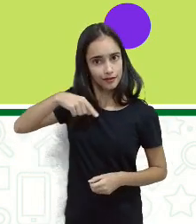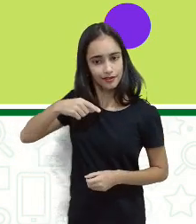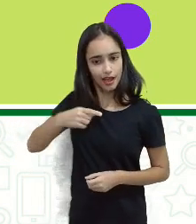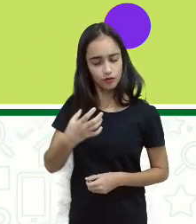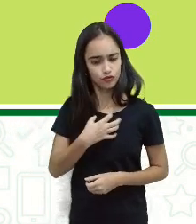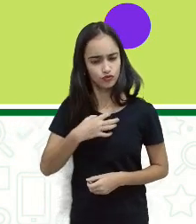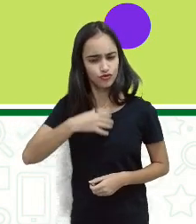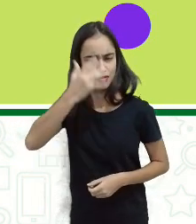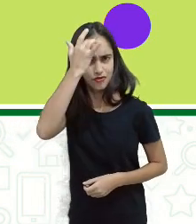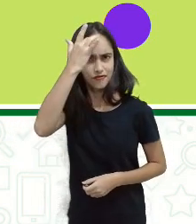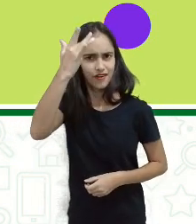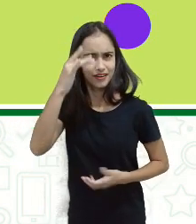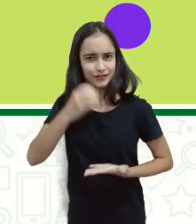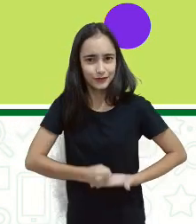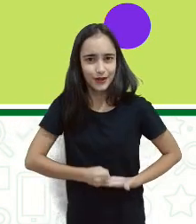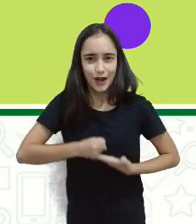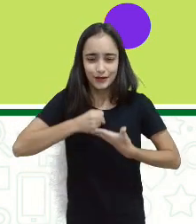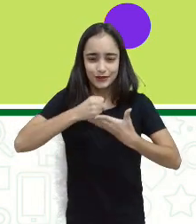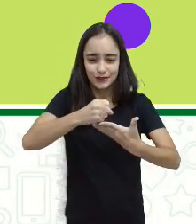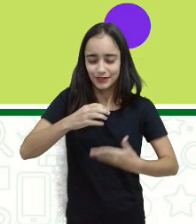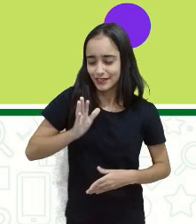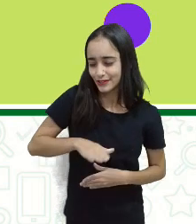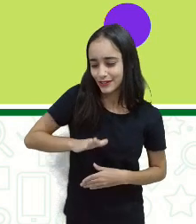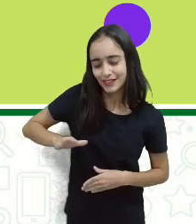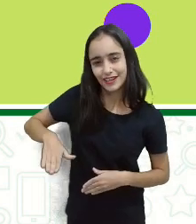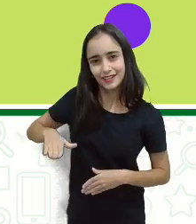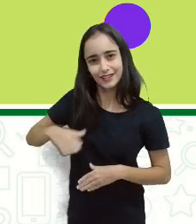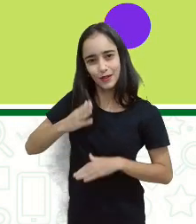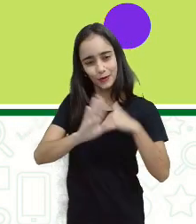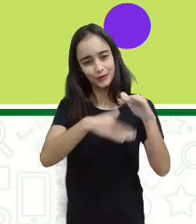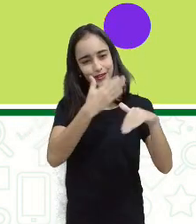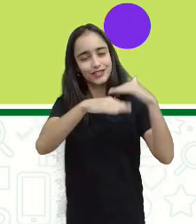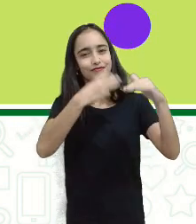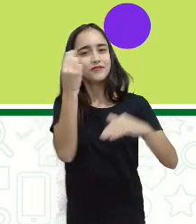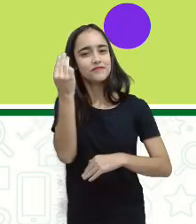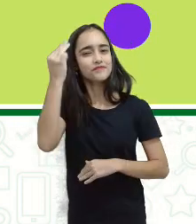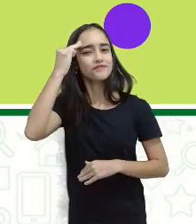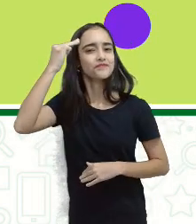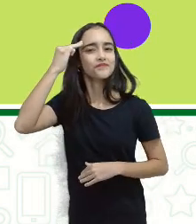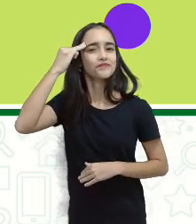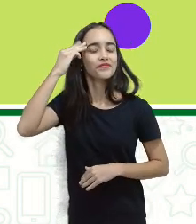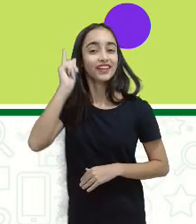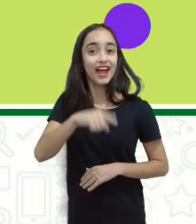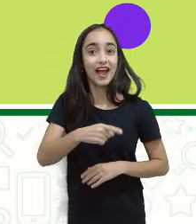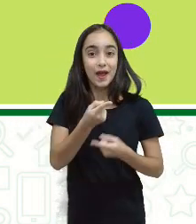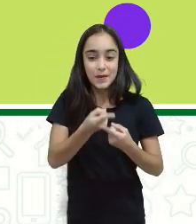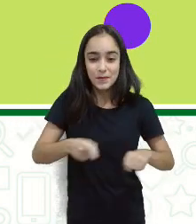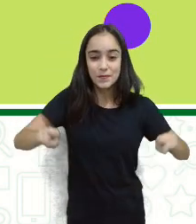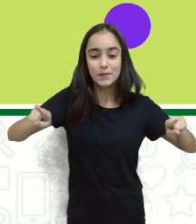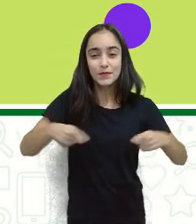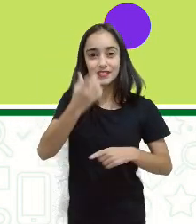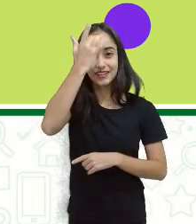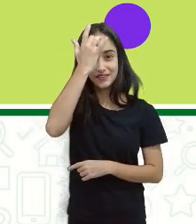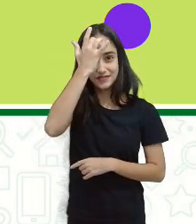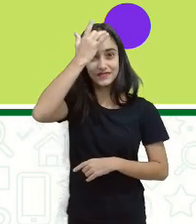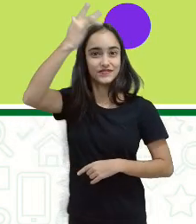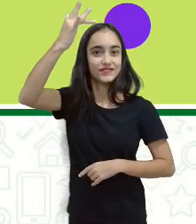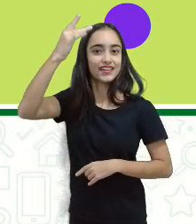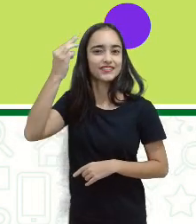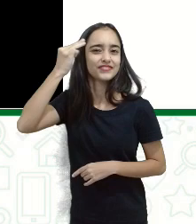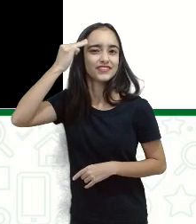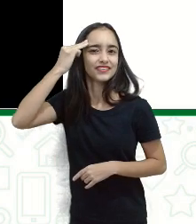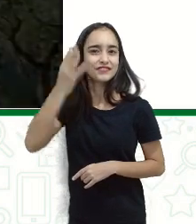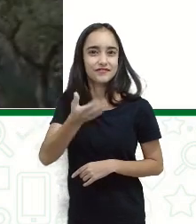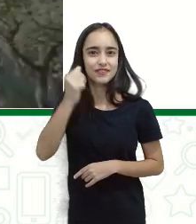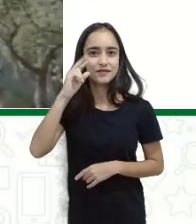ajudam as crianças no desenvolvimento da memorização. São músicas fáceis de memorizar. Vamos ver algumas?